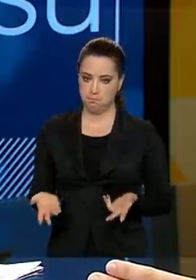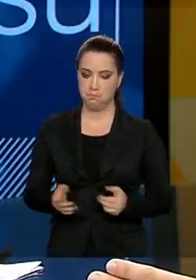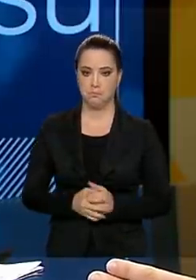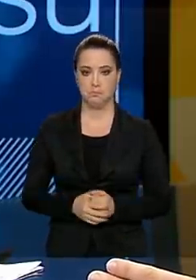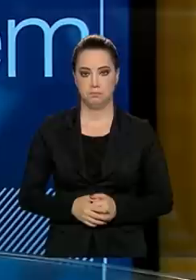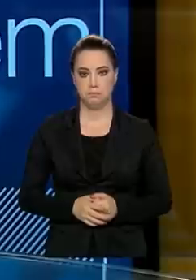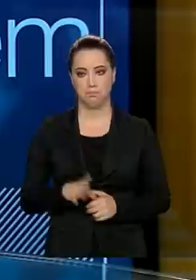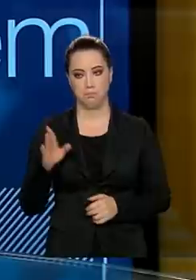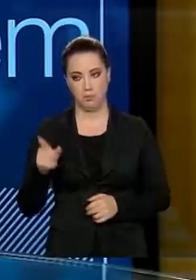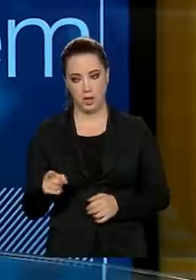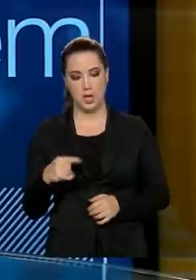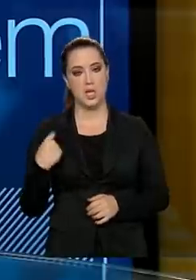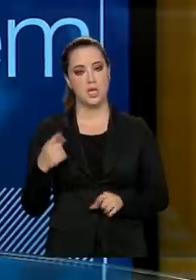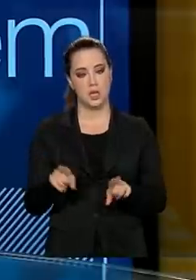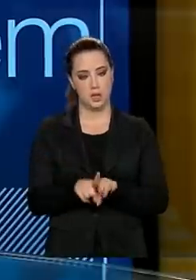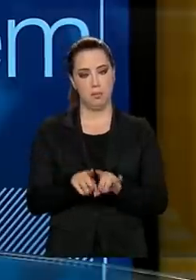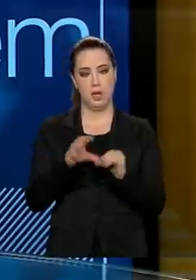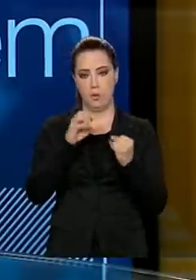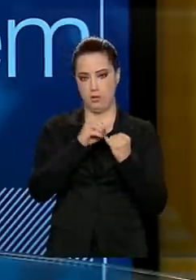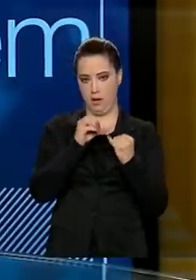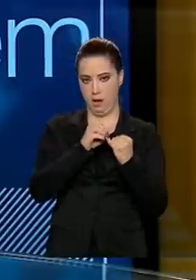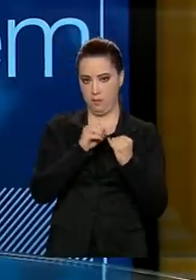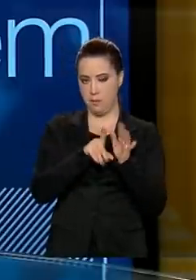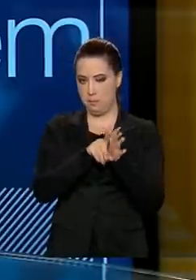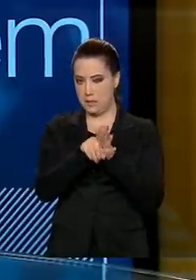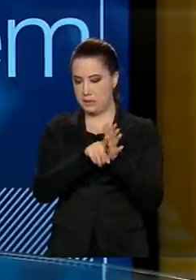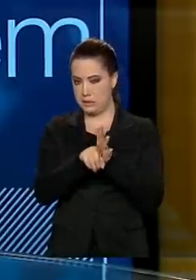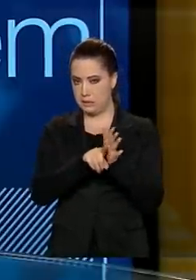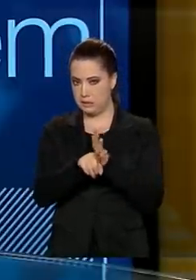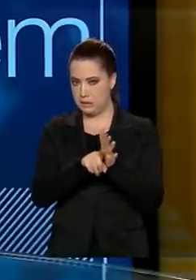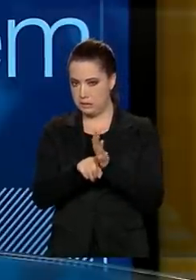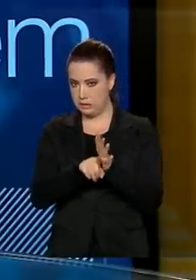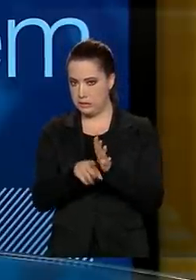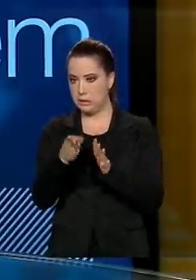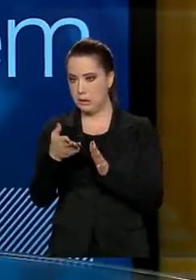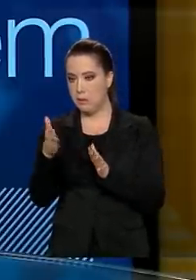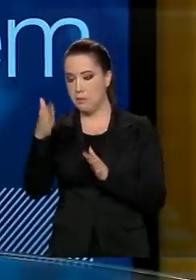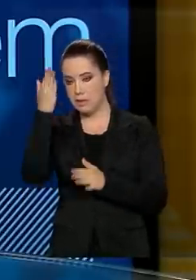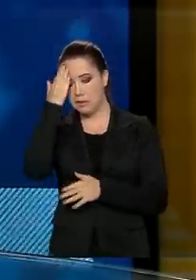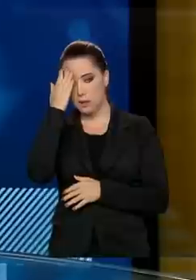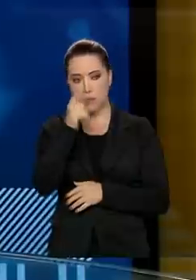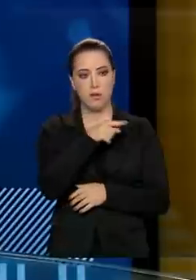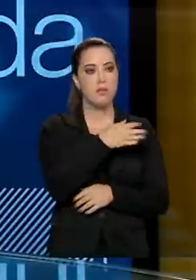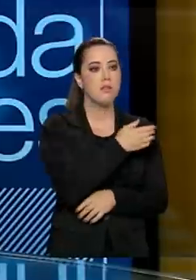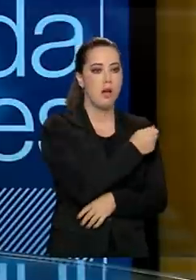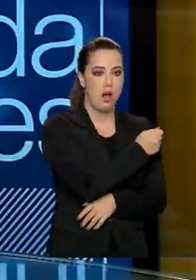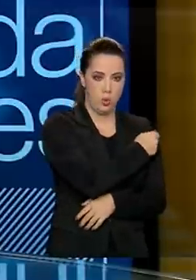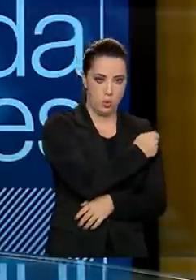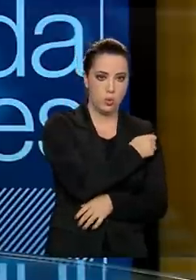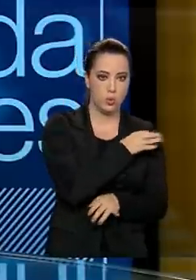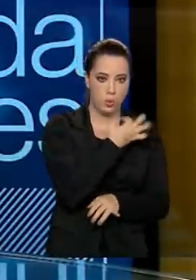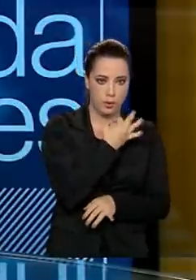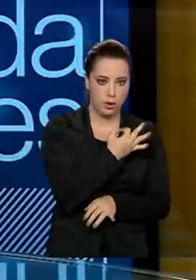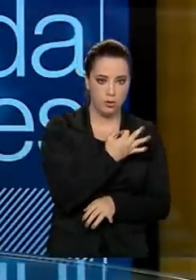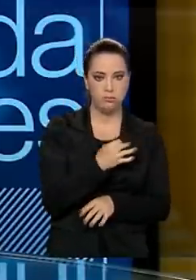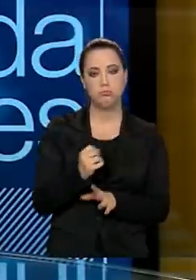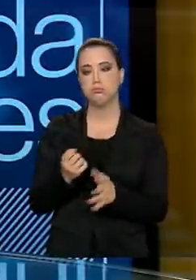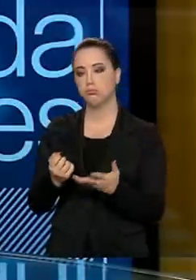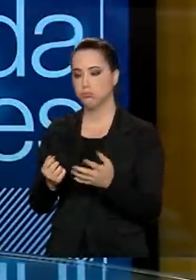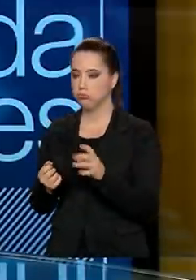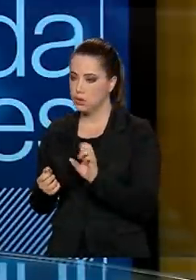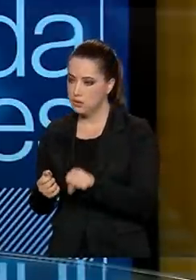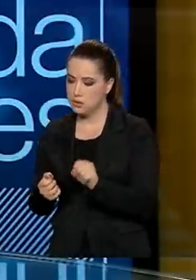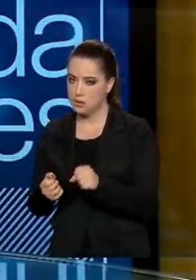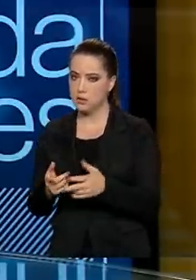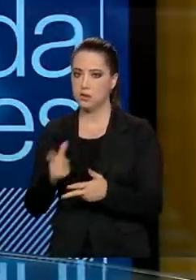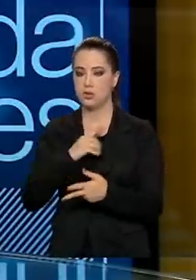O INEP fez uma consulta pública e nessa consulta... Ouviu os estudantes. Ouviu os estudantes. Havia três opções, né? Ou o Enem